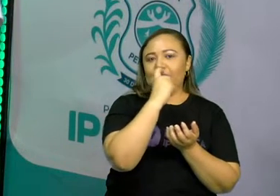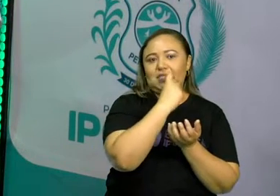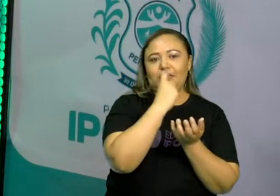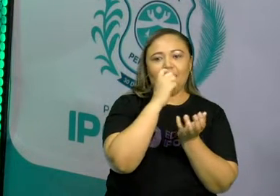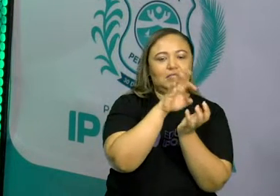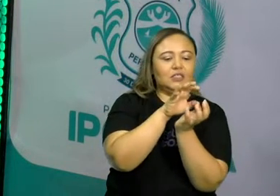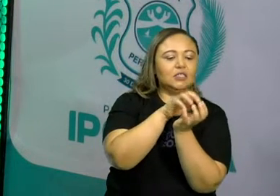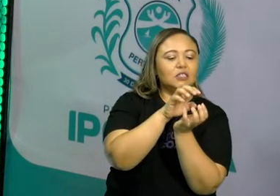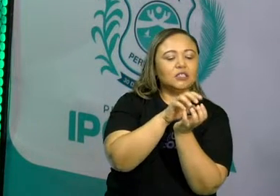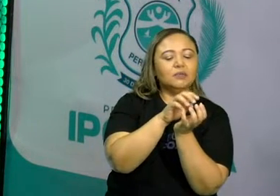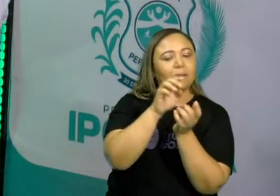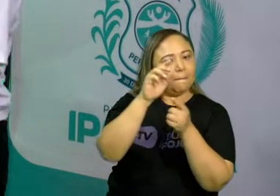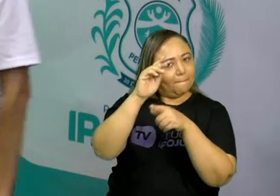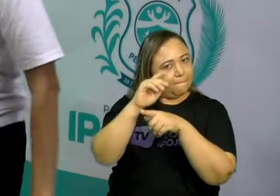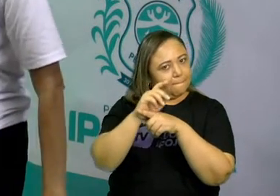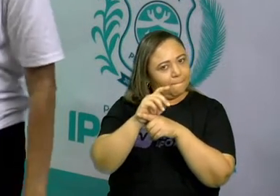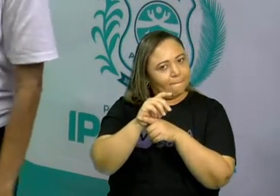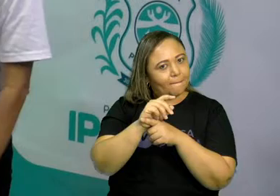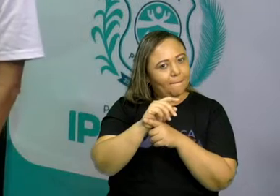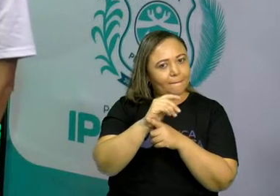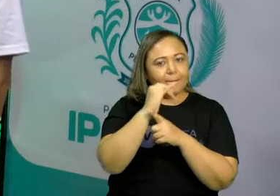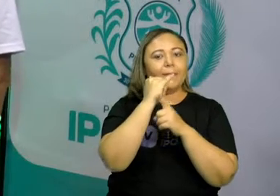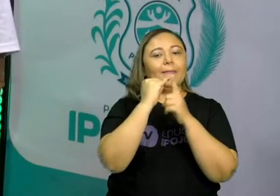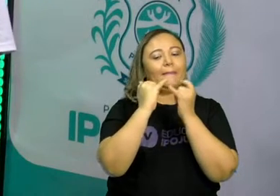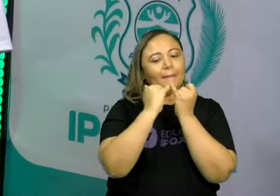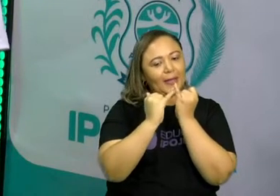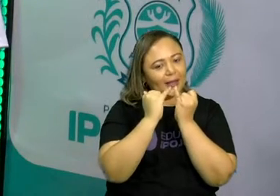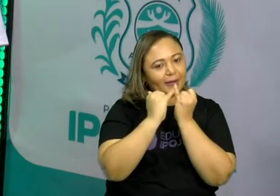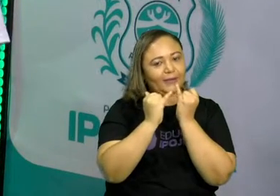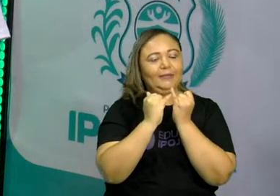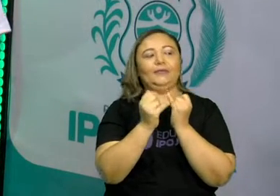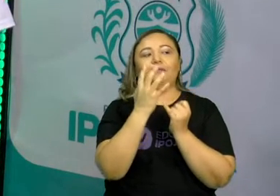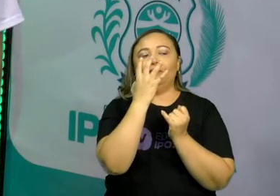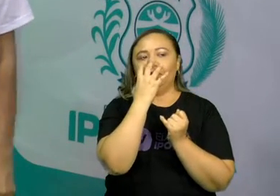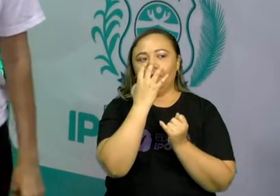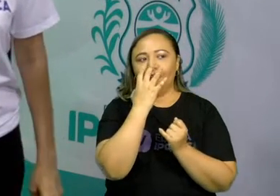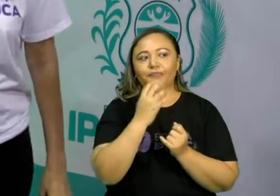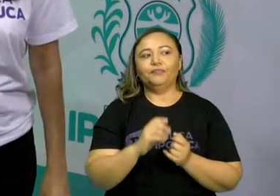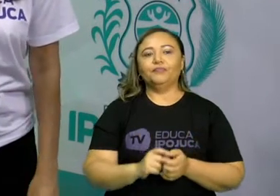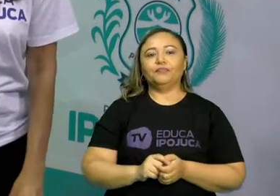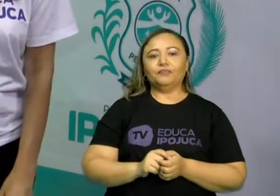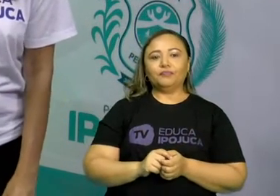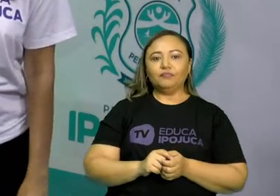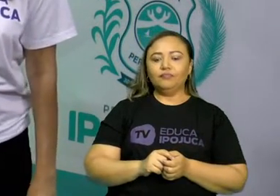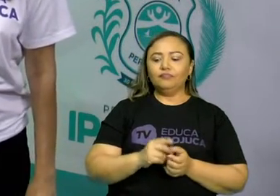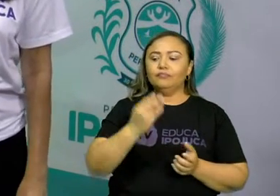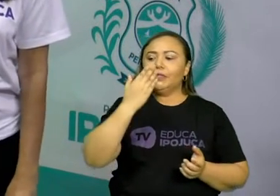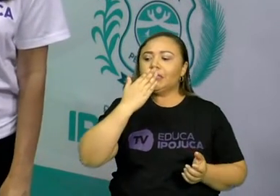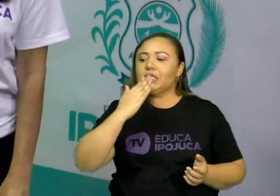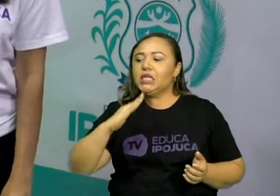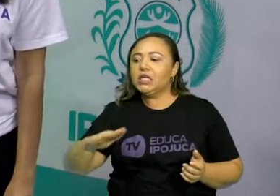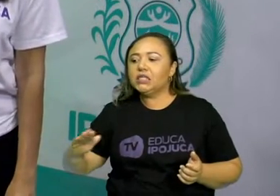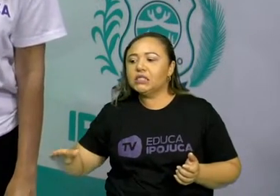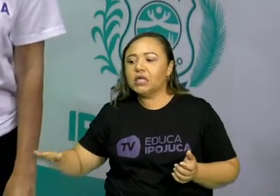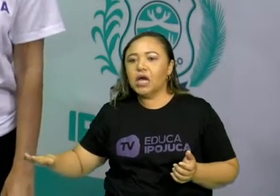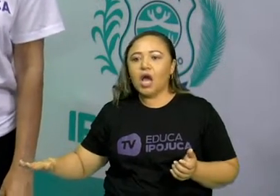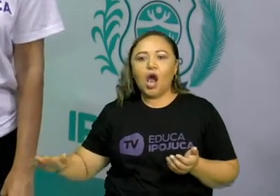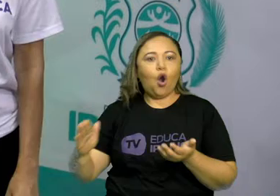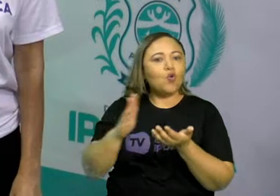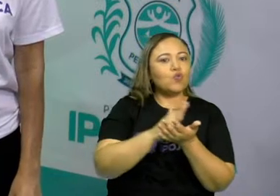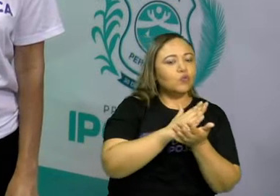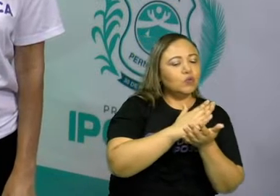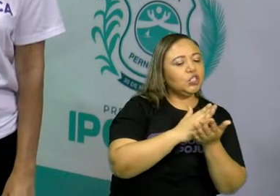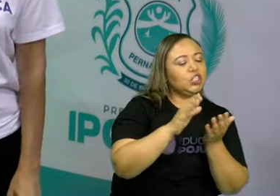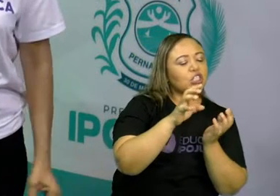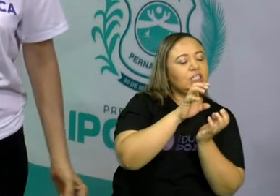texto. Está lembrado do texto? Quais os dentes que as crianças não têm? Criança não